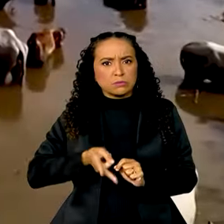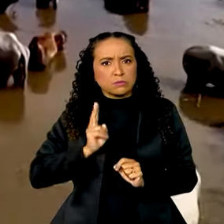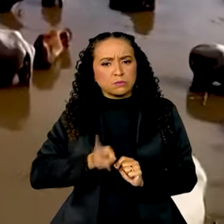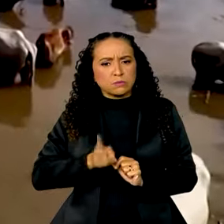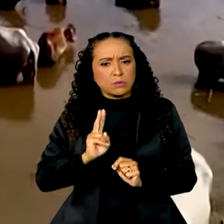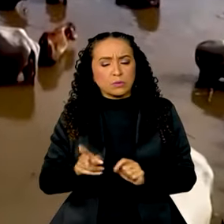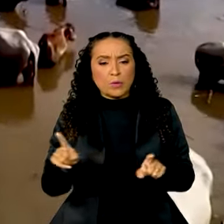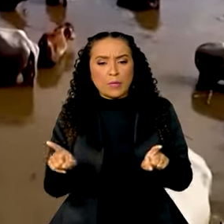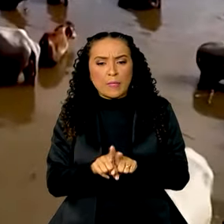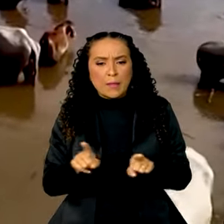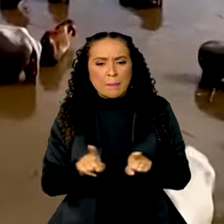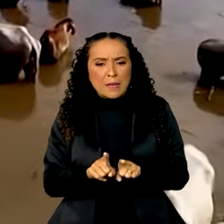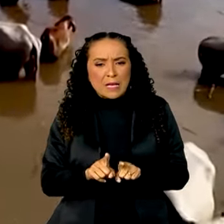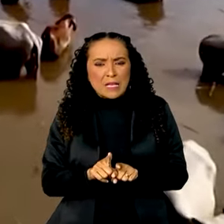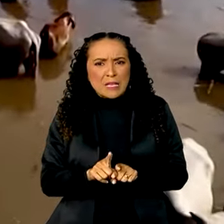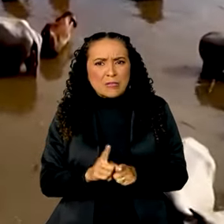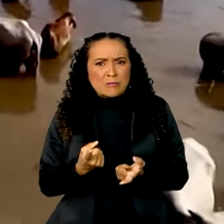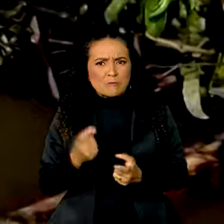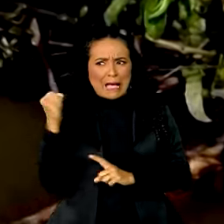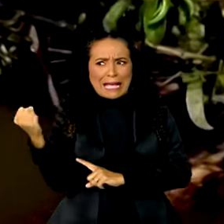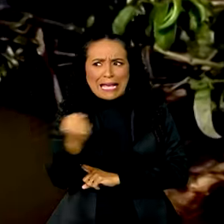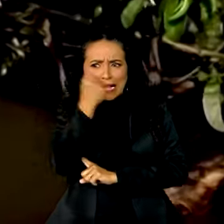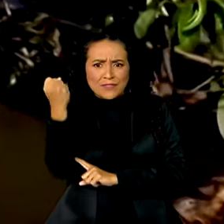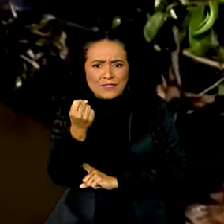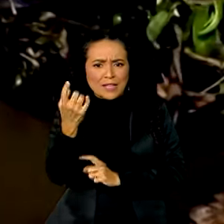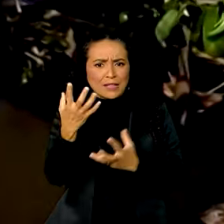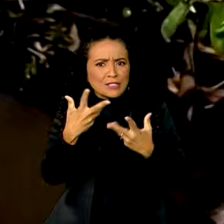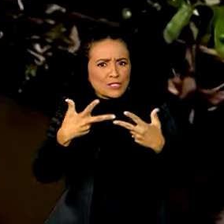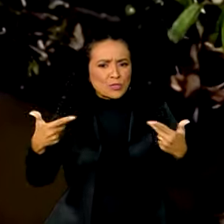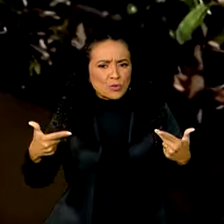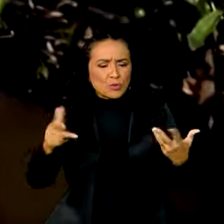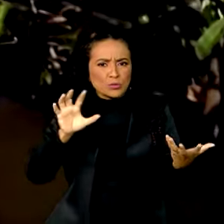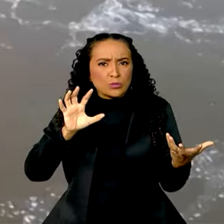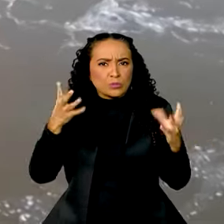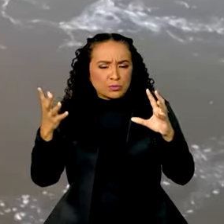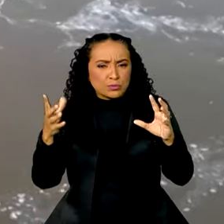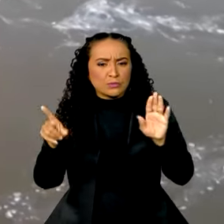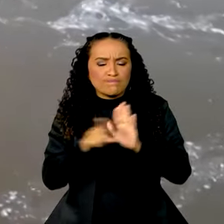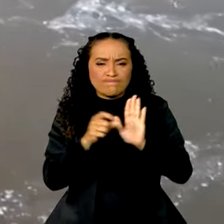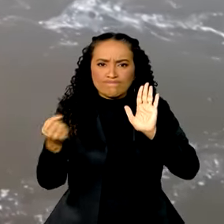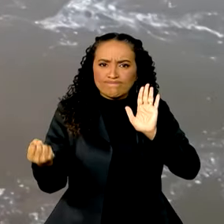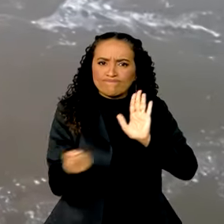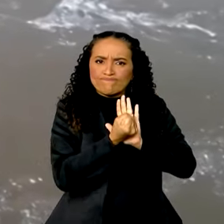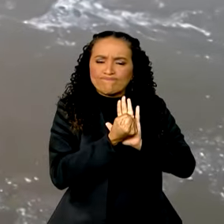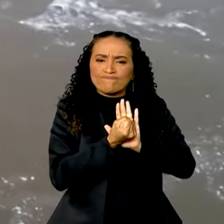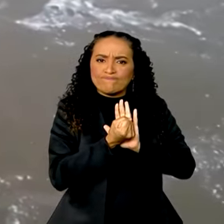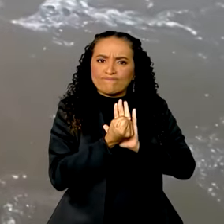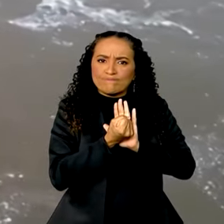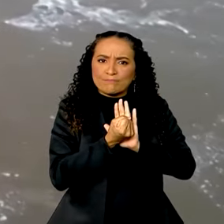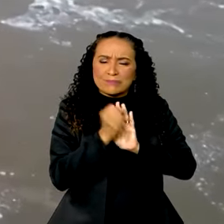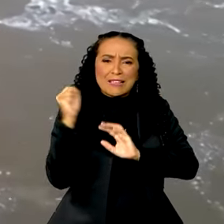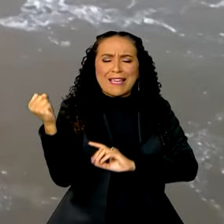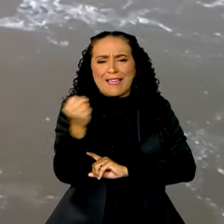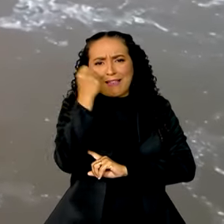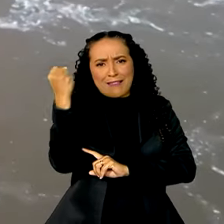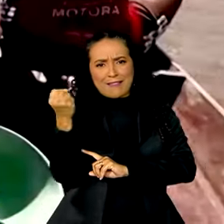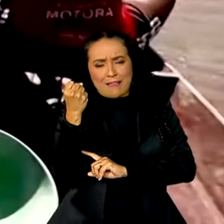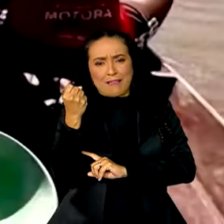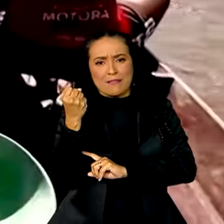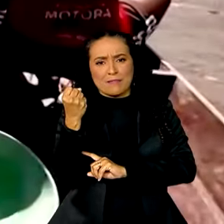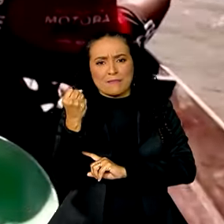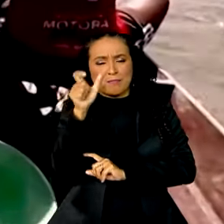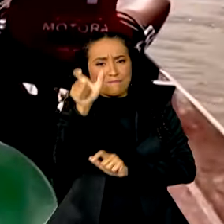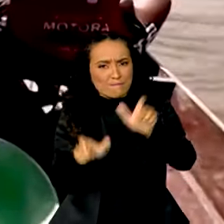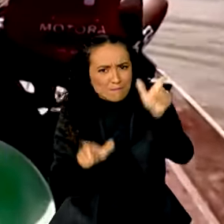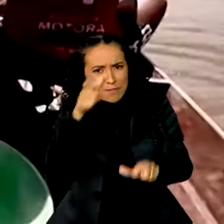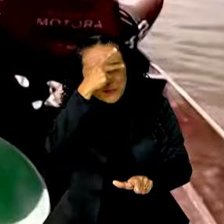e da severidade dos eventos que acabam combinando impactos muito significativos pras